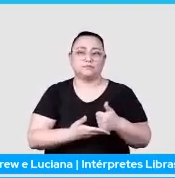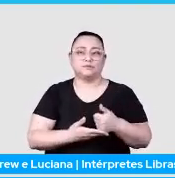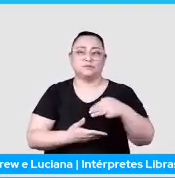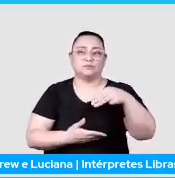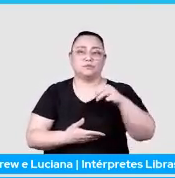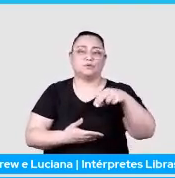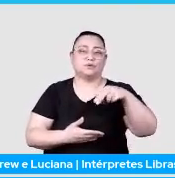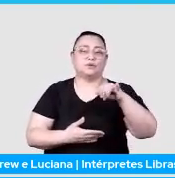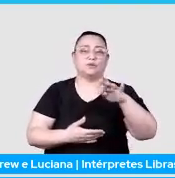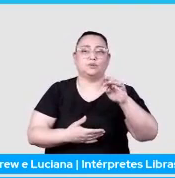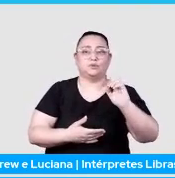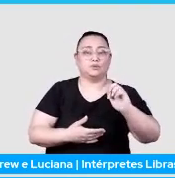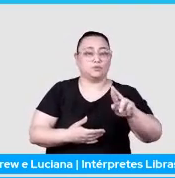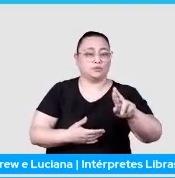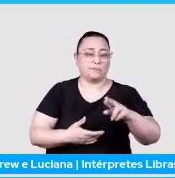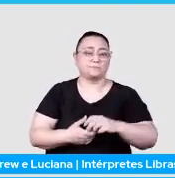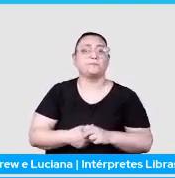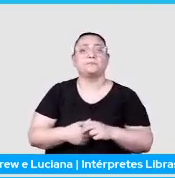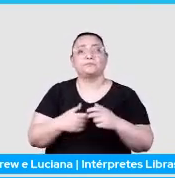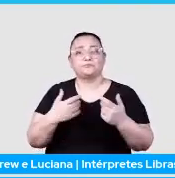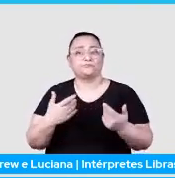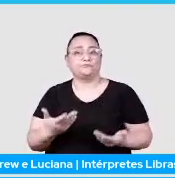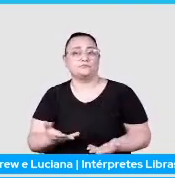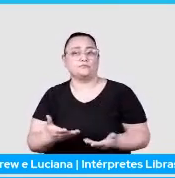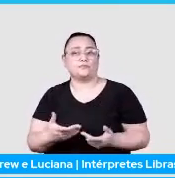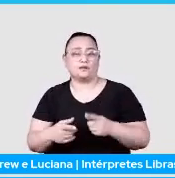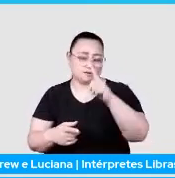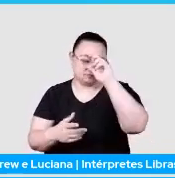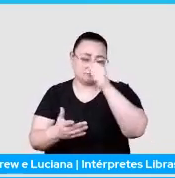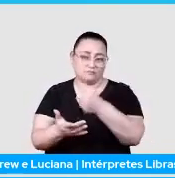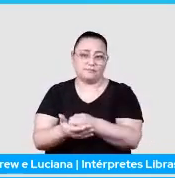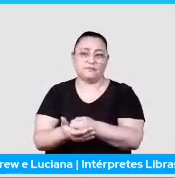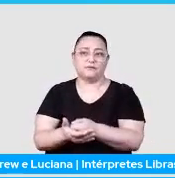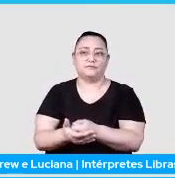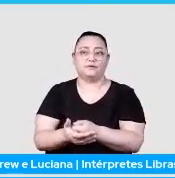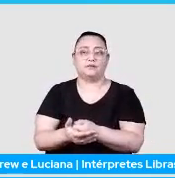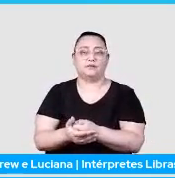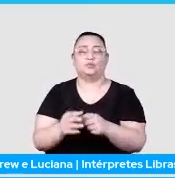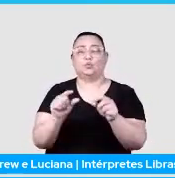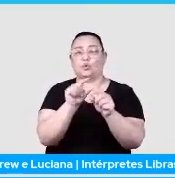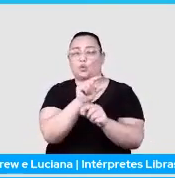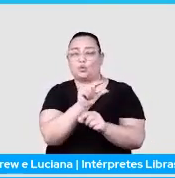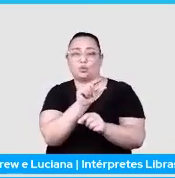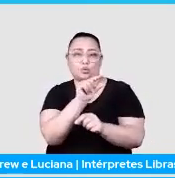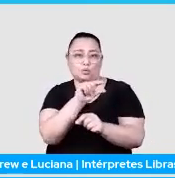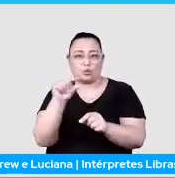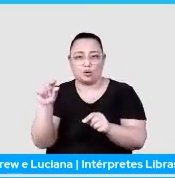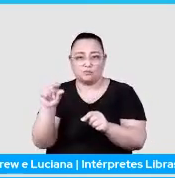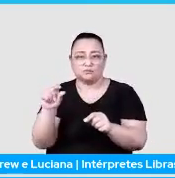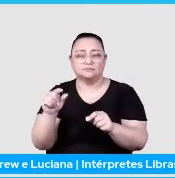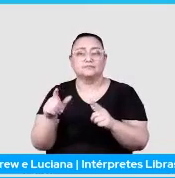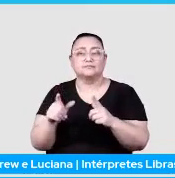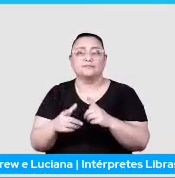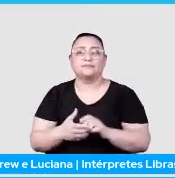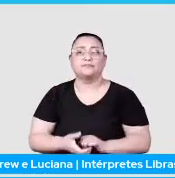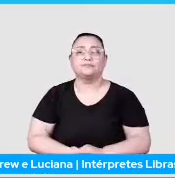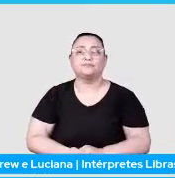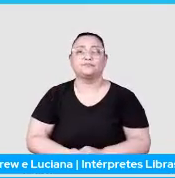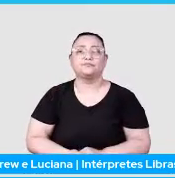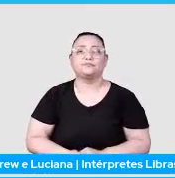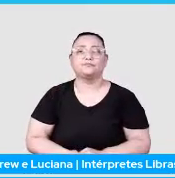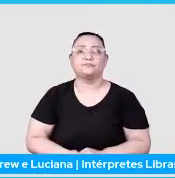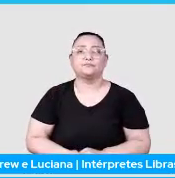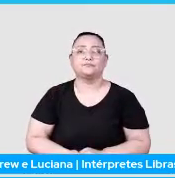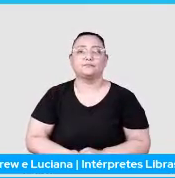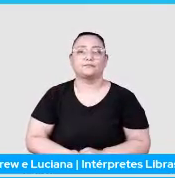do Spider Moon, e eu defini o nome para esse suite de testes, no caso, books, item count aqui. Eu